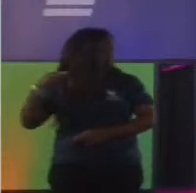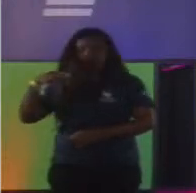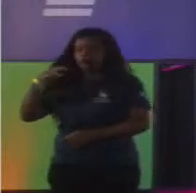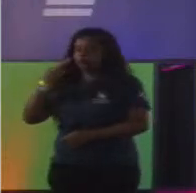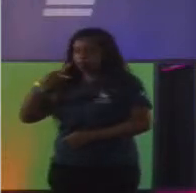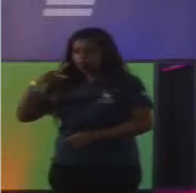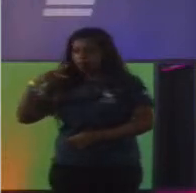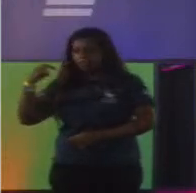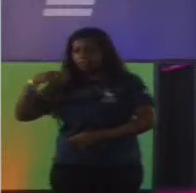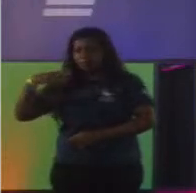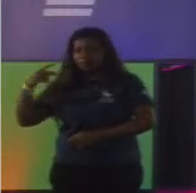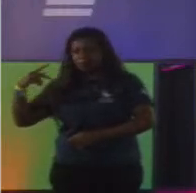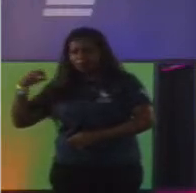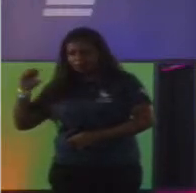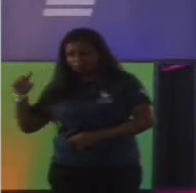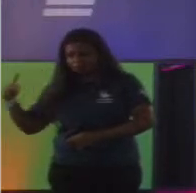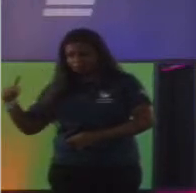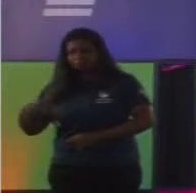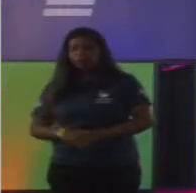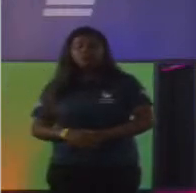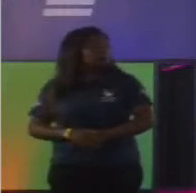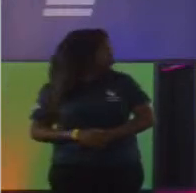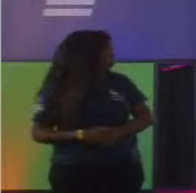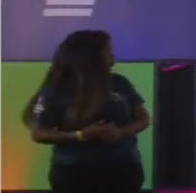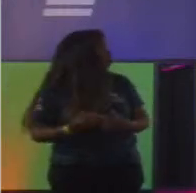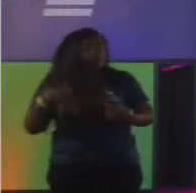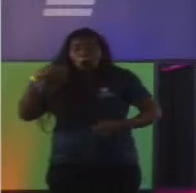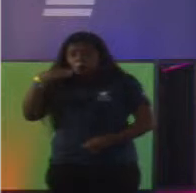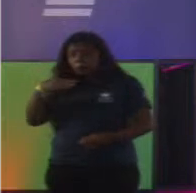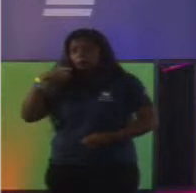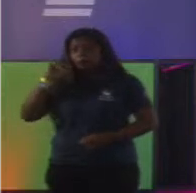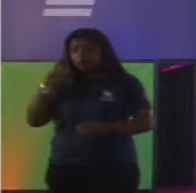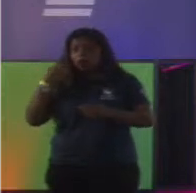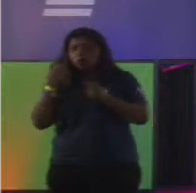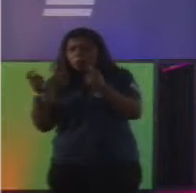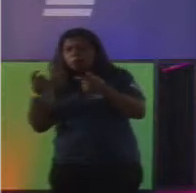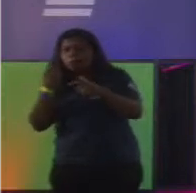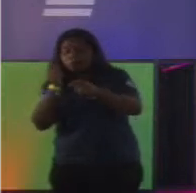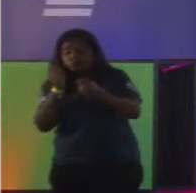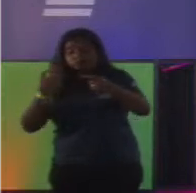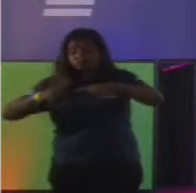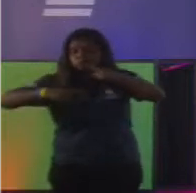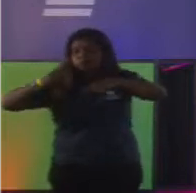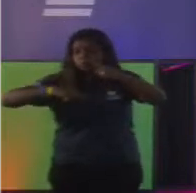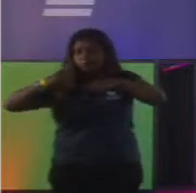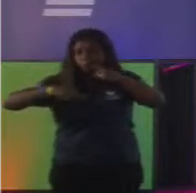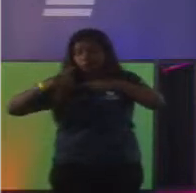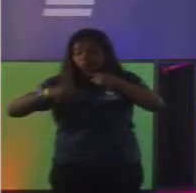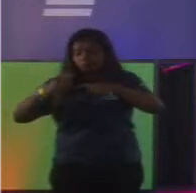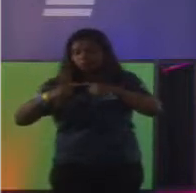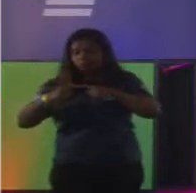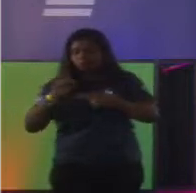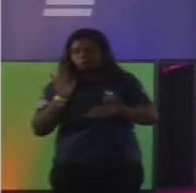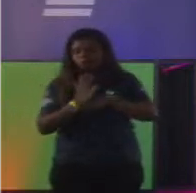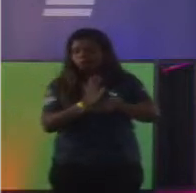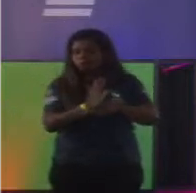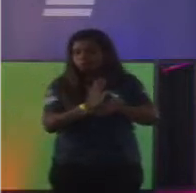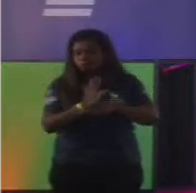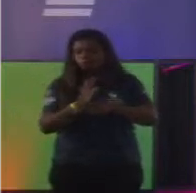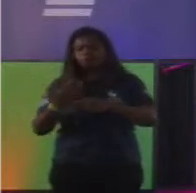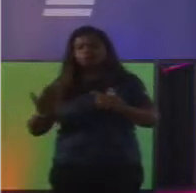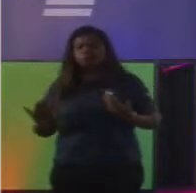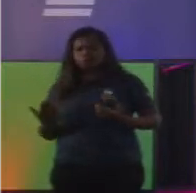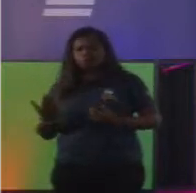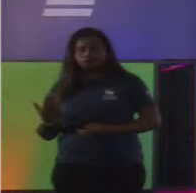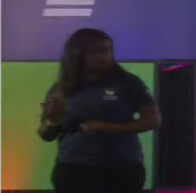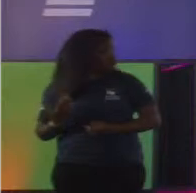Ou seja, MVP, mínimo produto viável ou mínimo viable product se você quer em inglês, amor. Mínimo, o mais